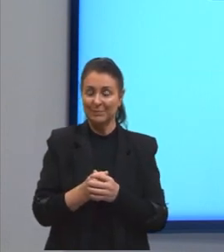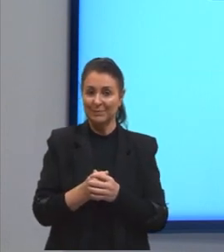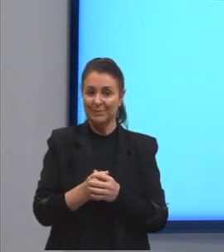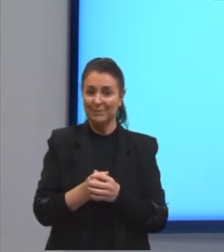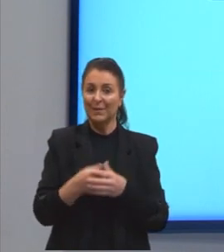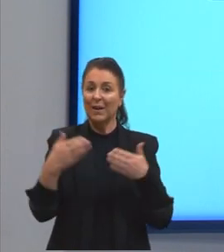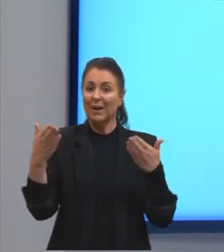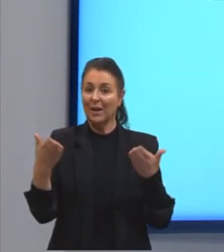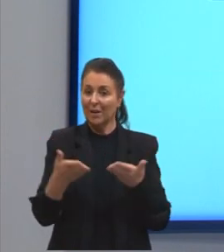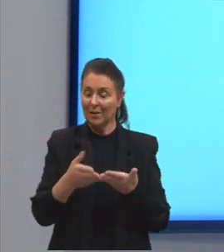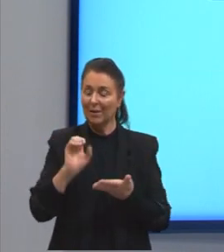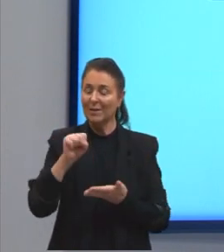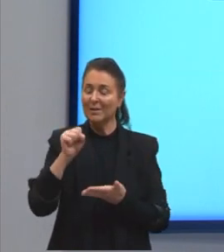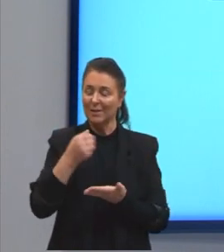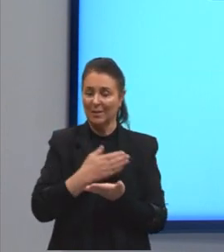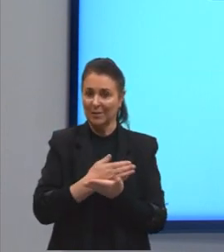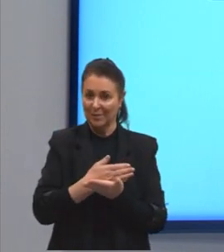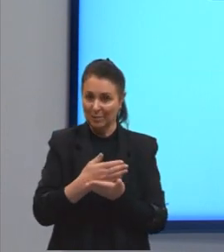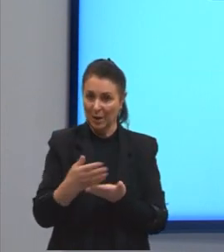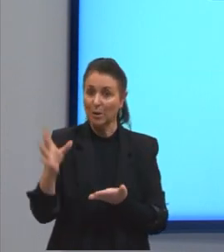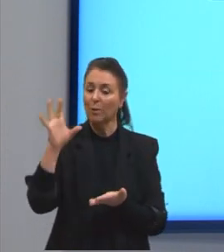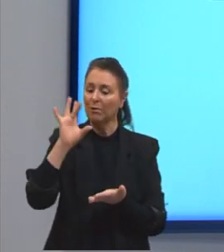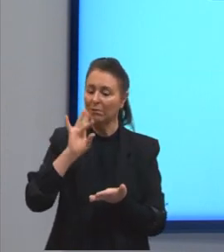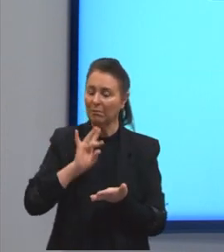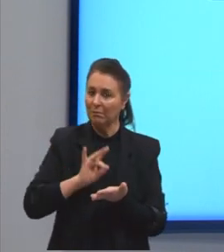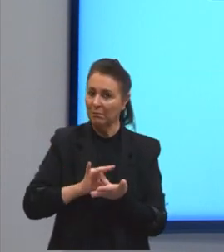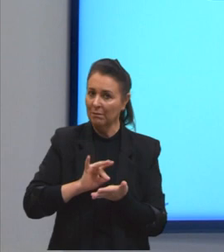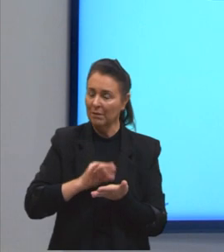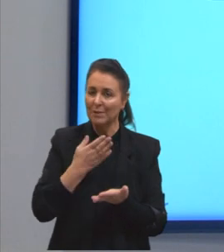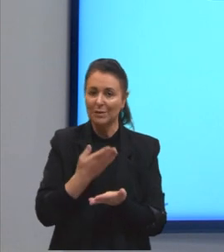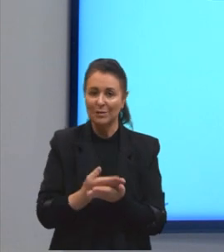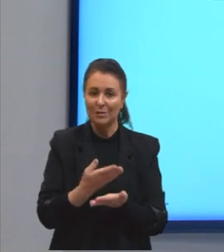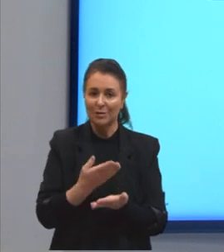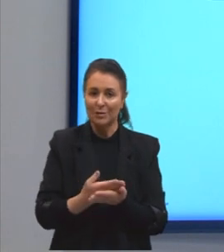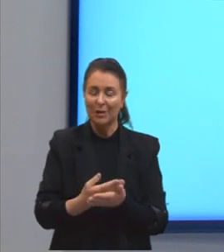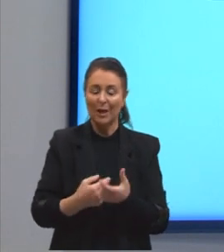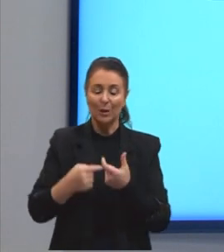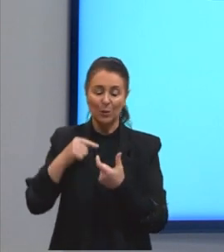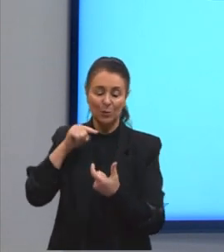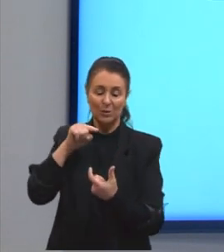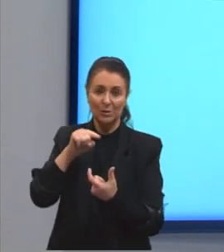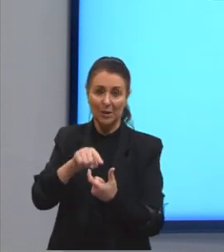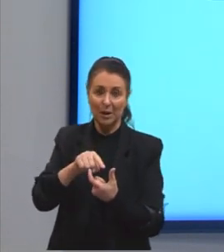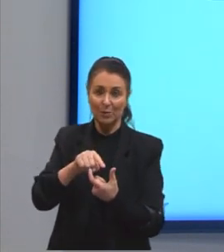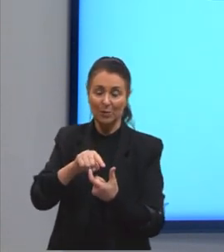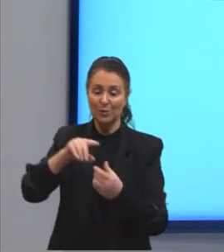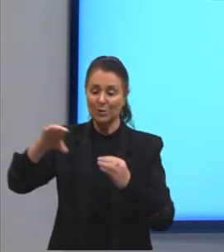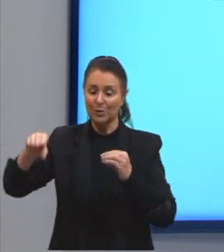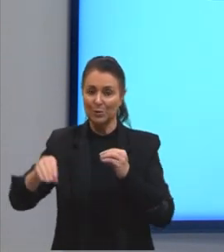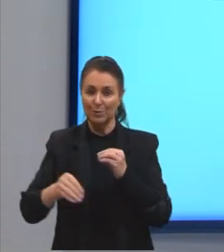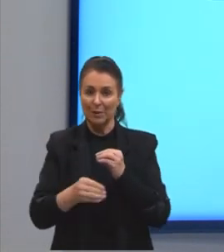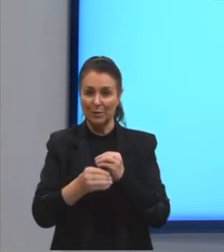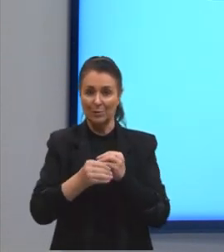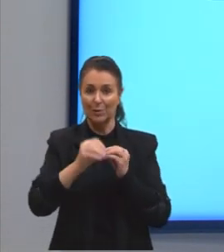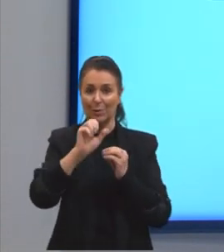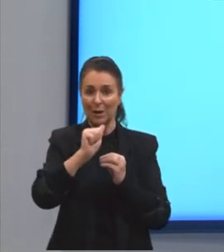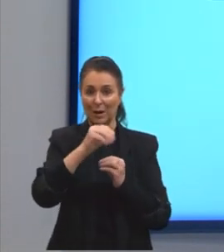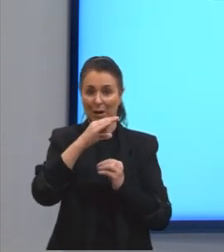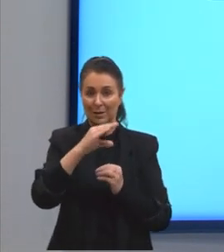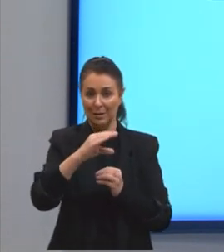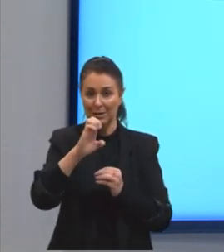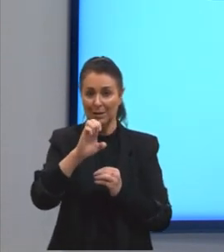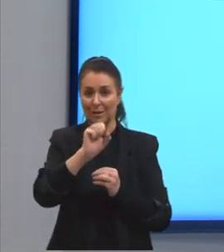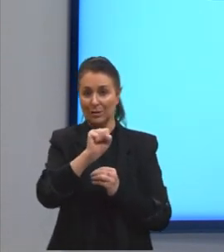Agora sim, gente entra oficialmente nos nossos termos acessórios. A gente tem aí